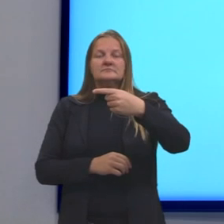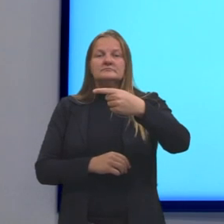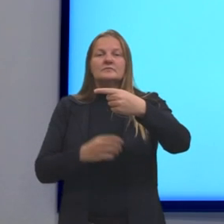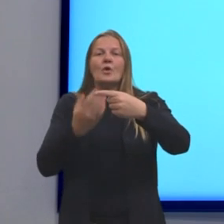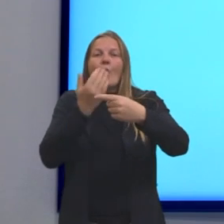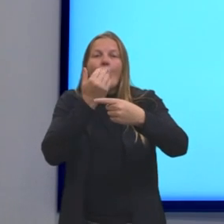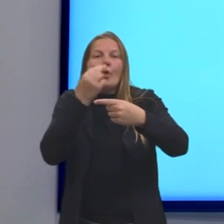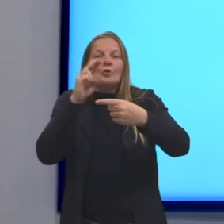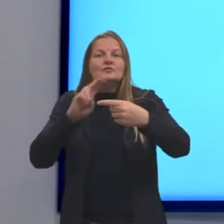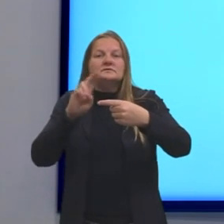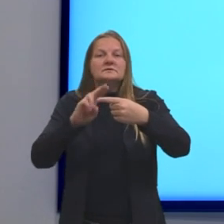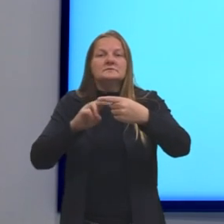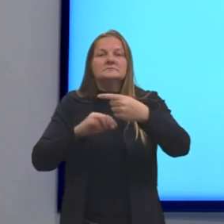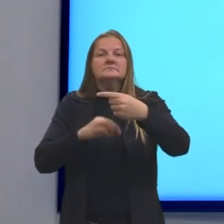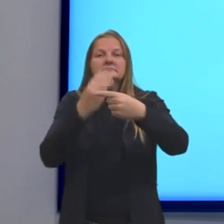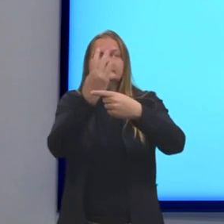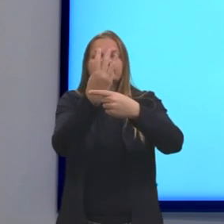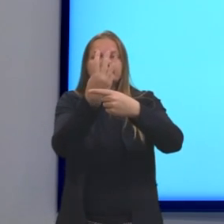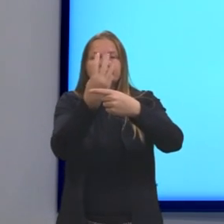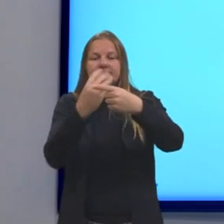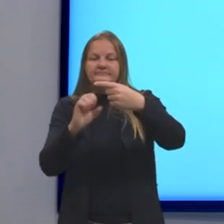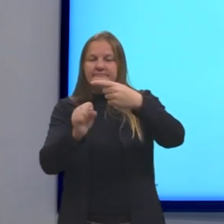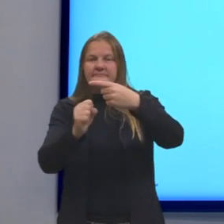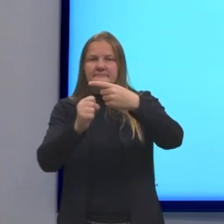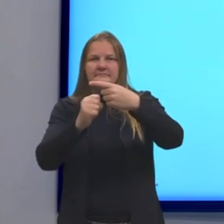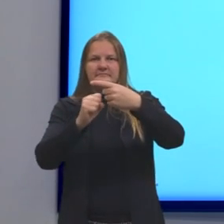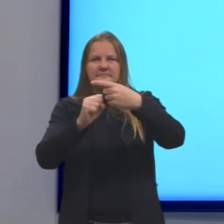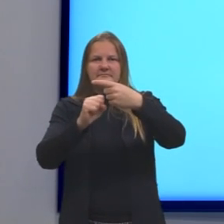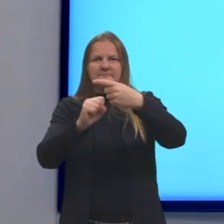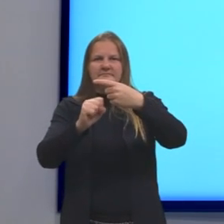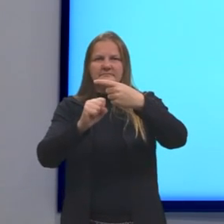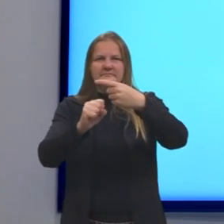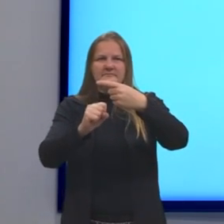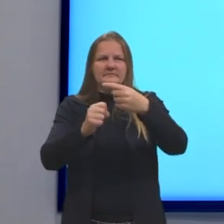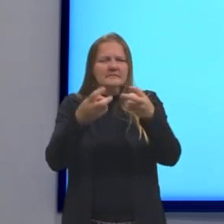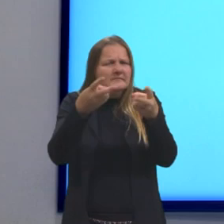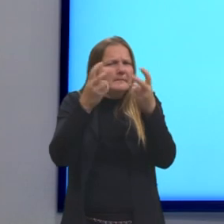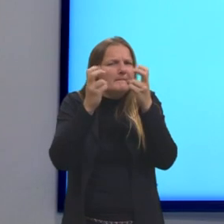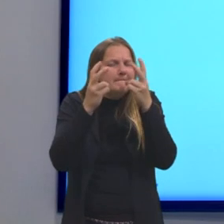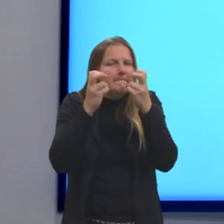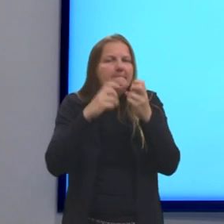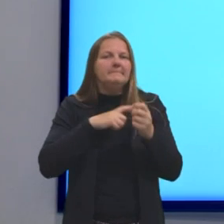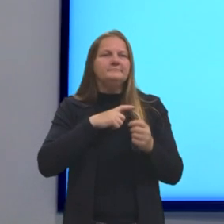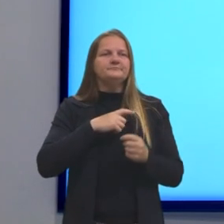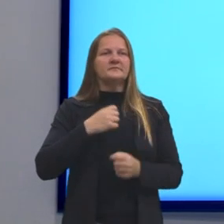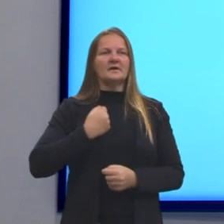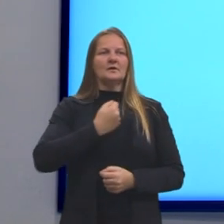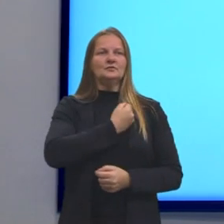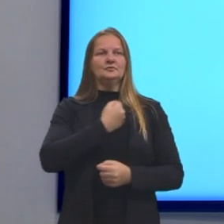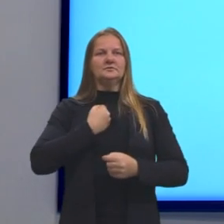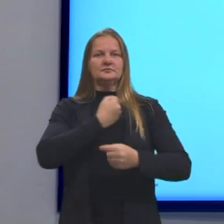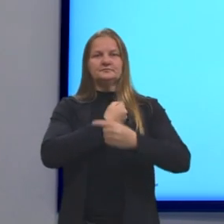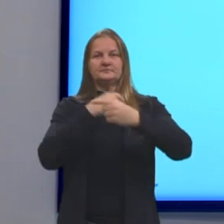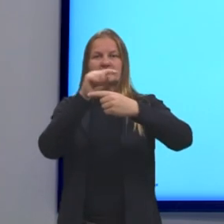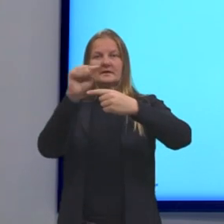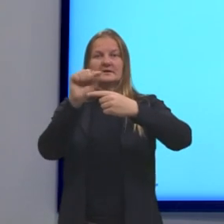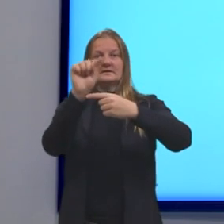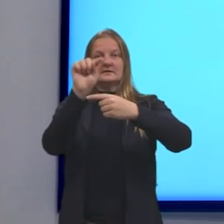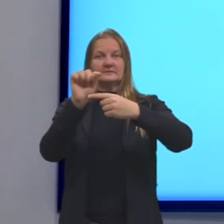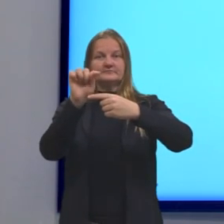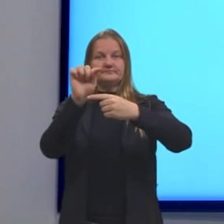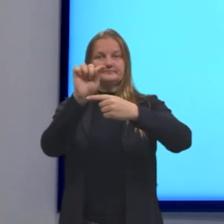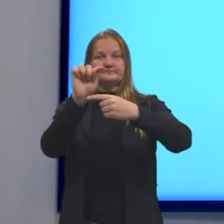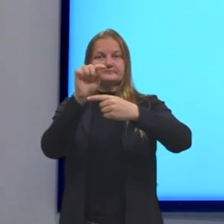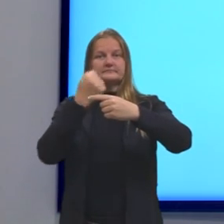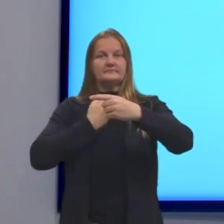consumida da pizza, de três oitavos. Notem que nós temos um número que vai lá em cima e um número que fica